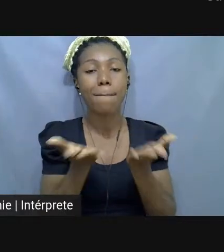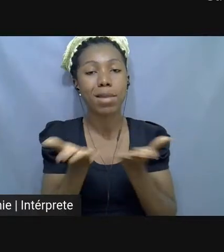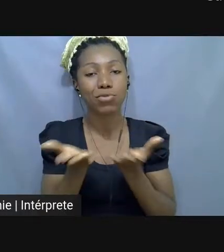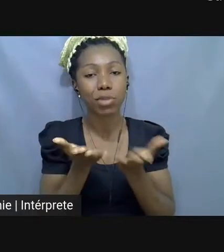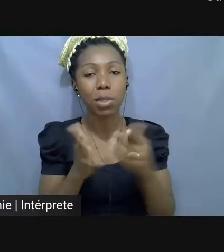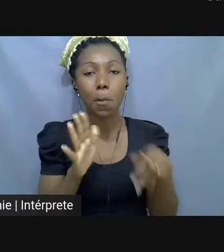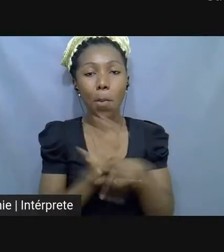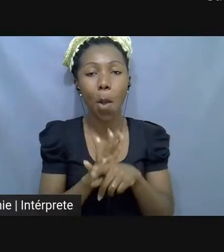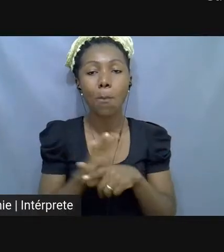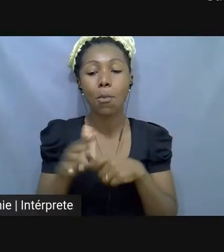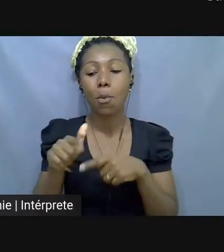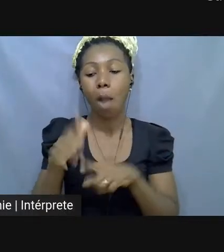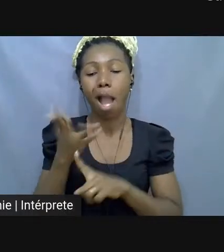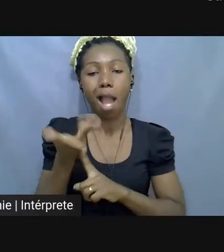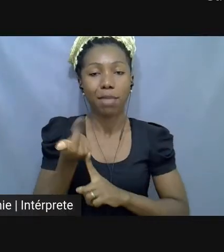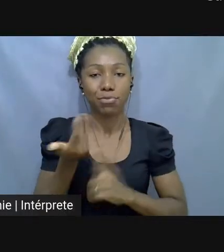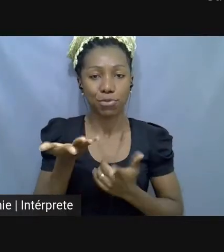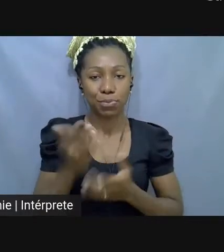obra de arte.